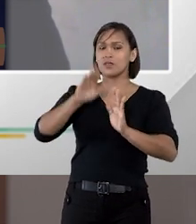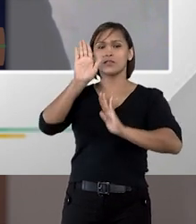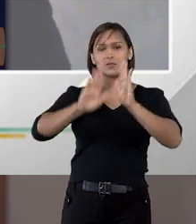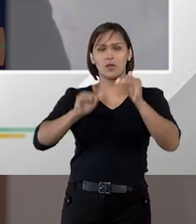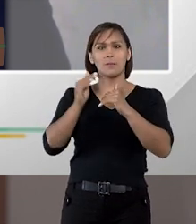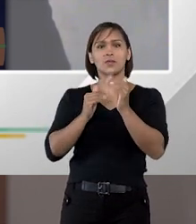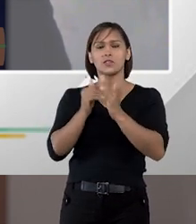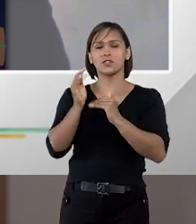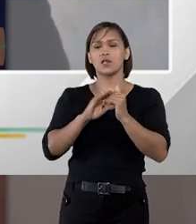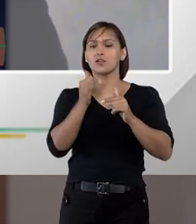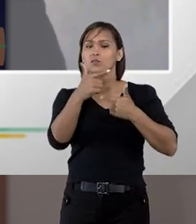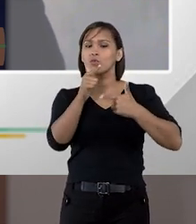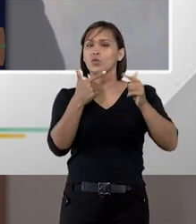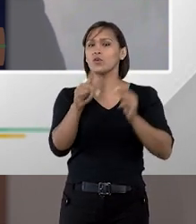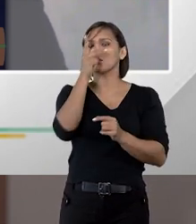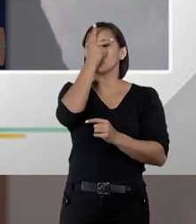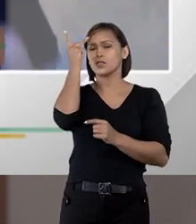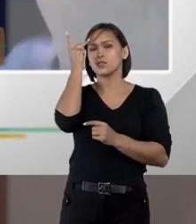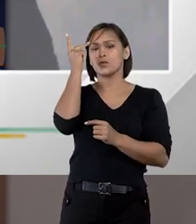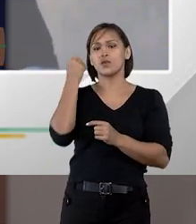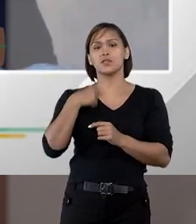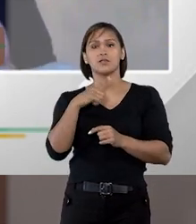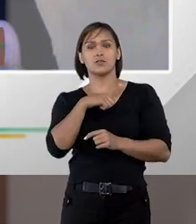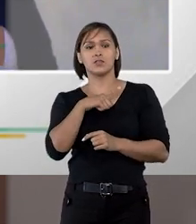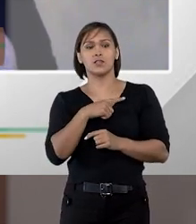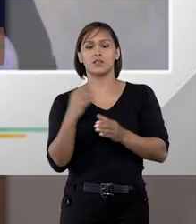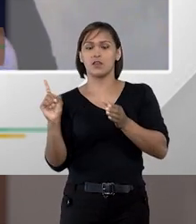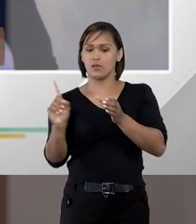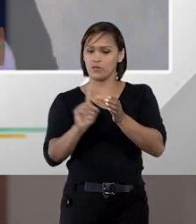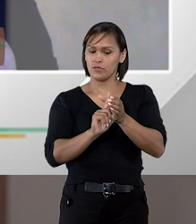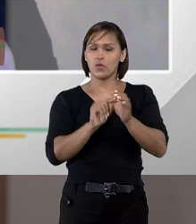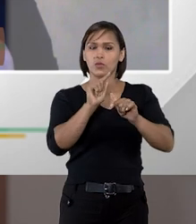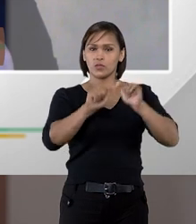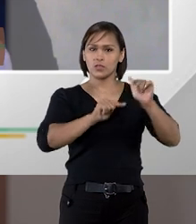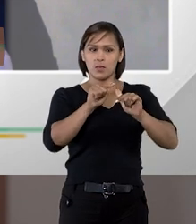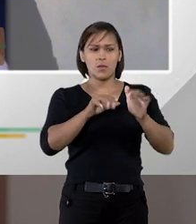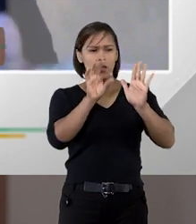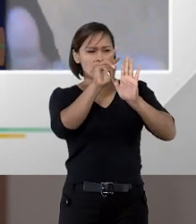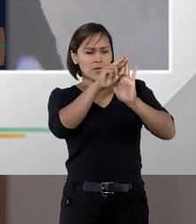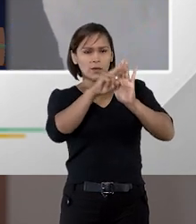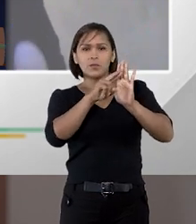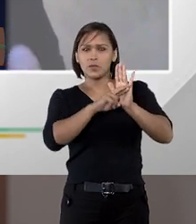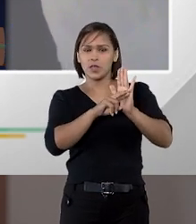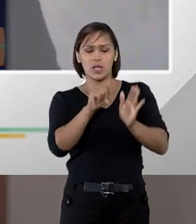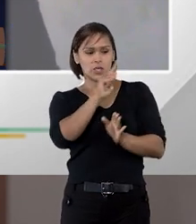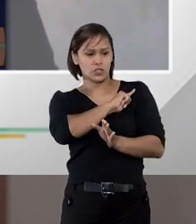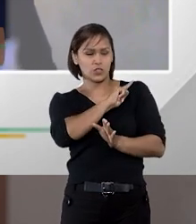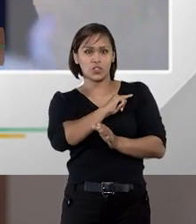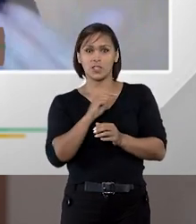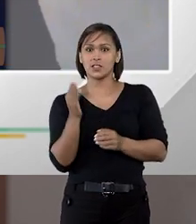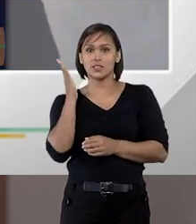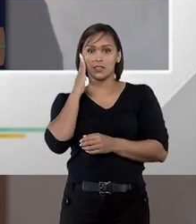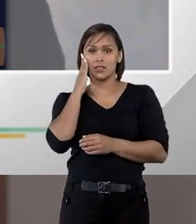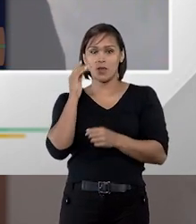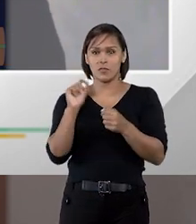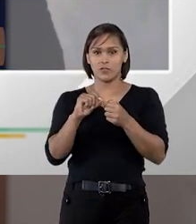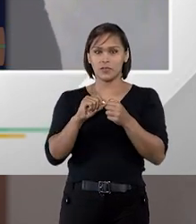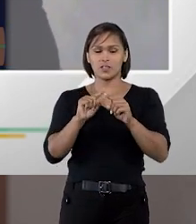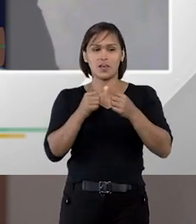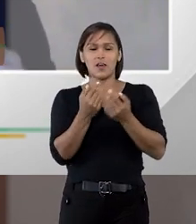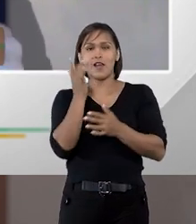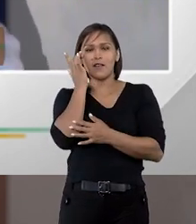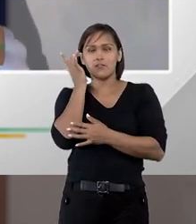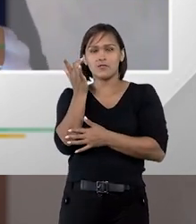ato foi praticado por um outro agente? Se você tem uma segregação de funções bem definida, cada agente público sabe o que tem que fazer,